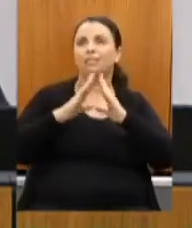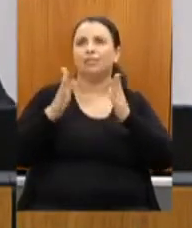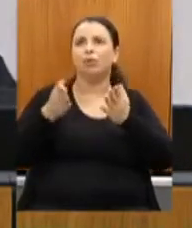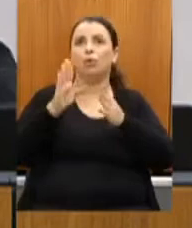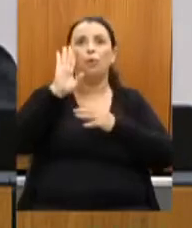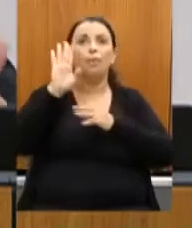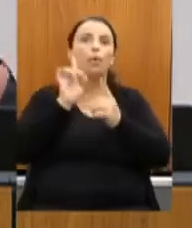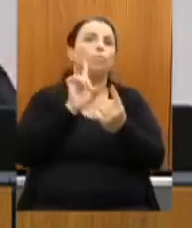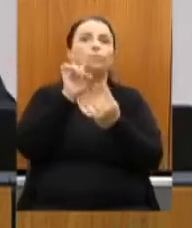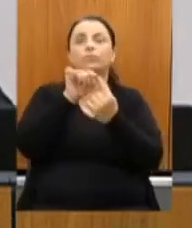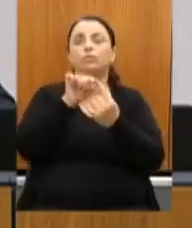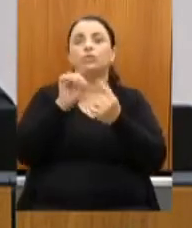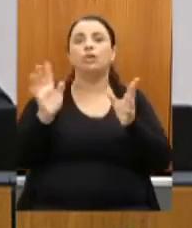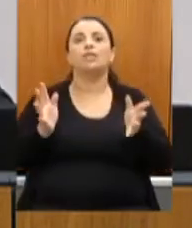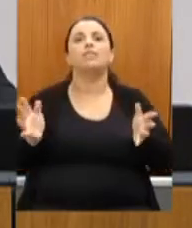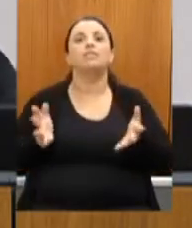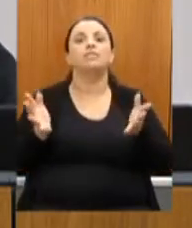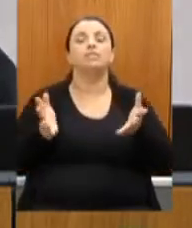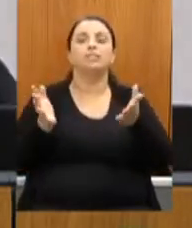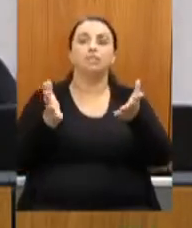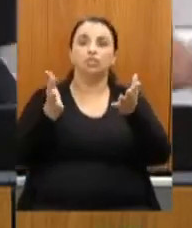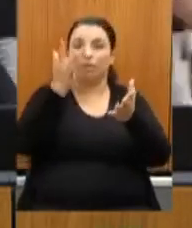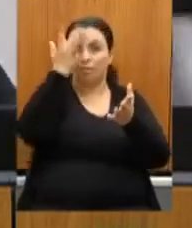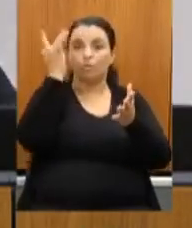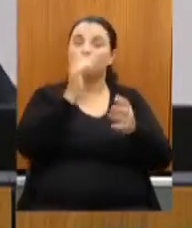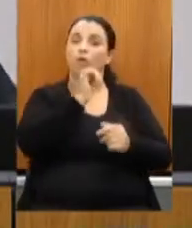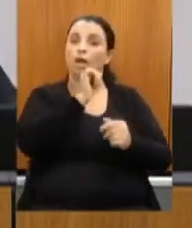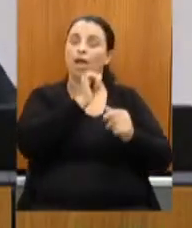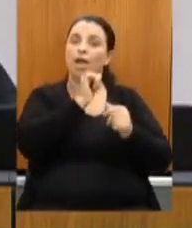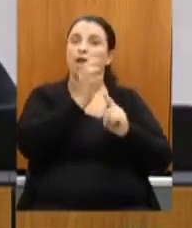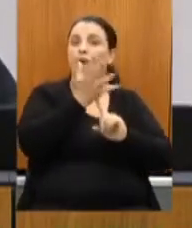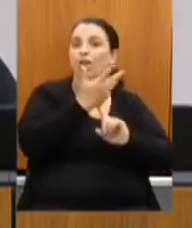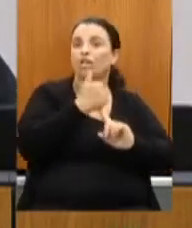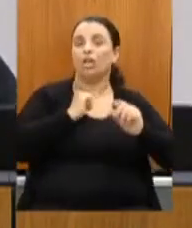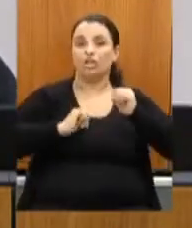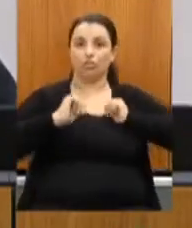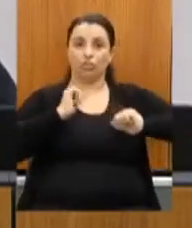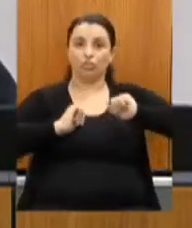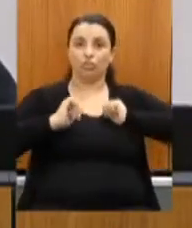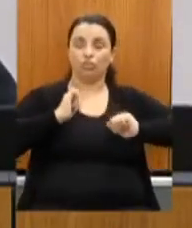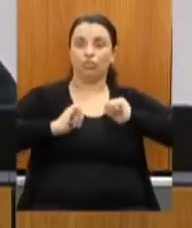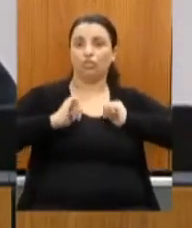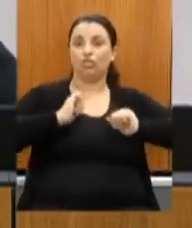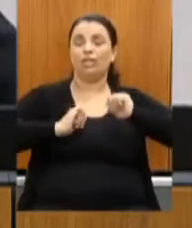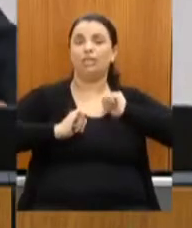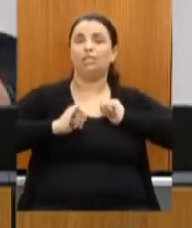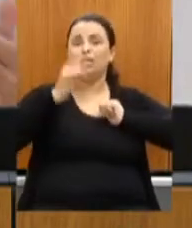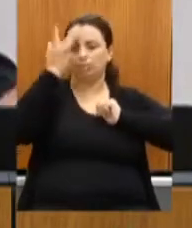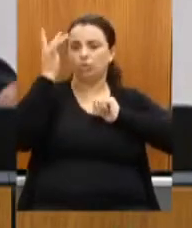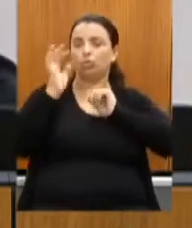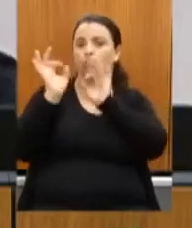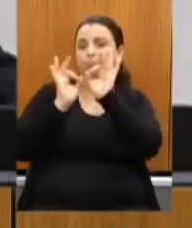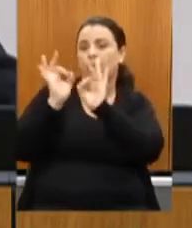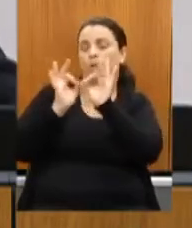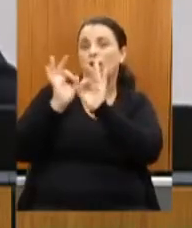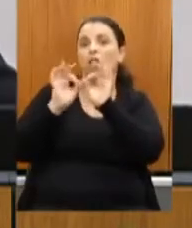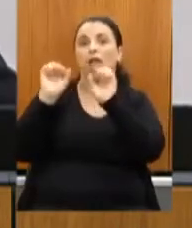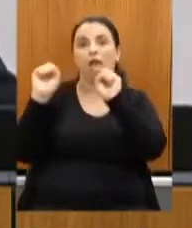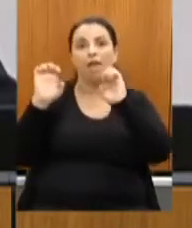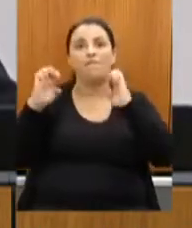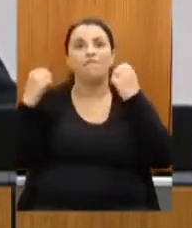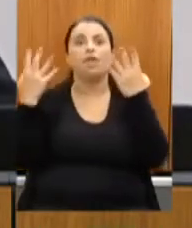de incentivar os artistas, os promotores de eventos, então, foi uma demonstração